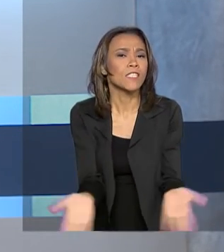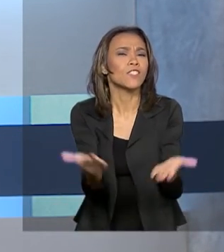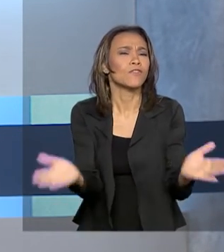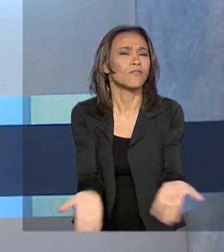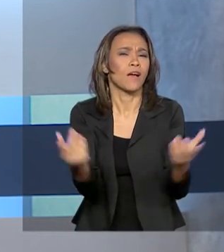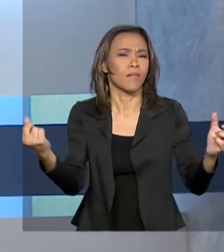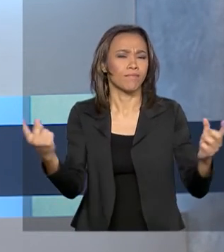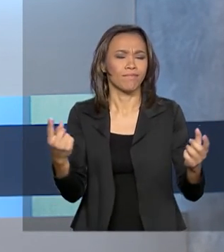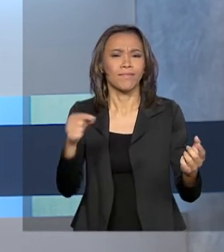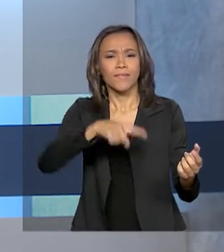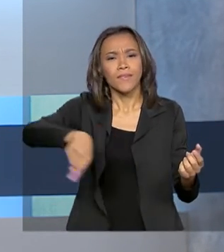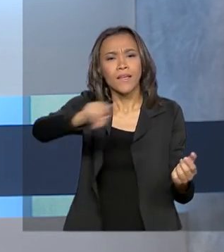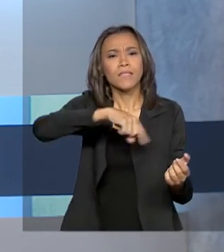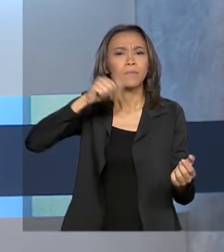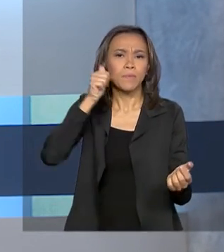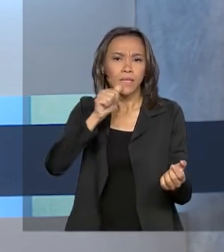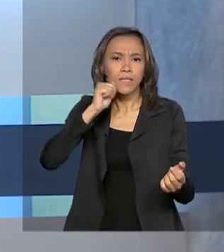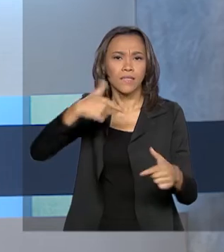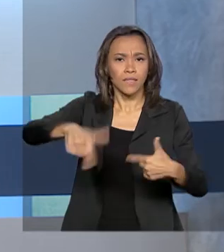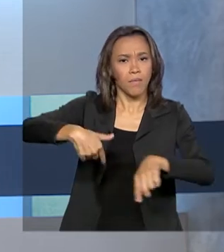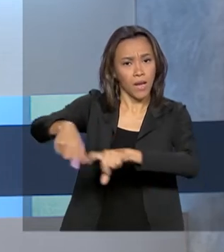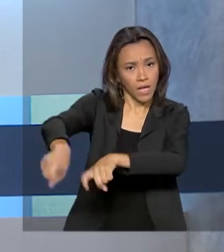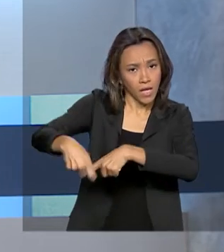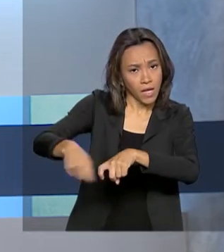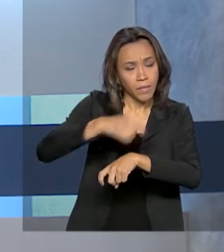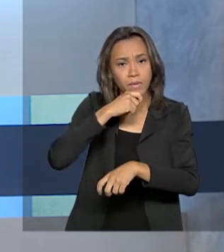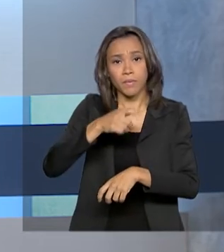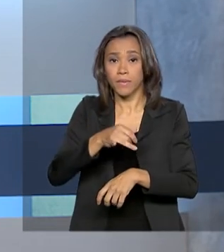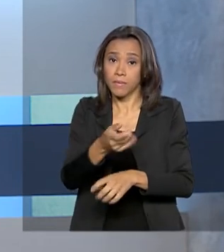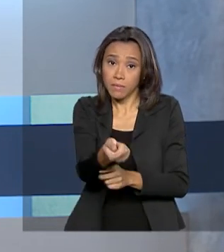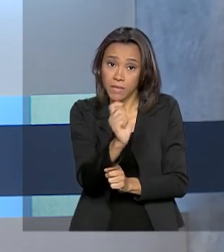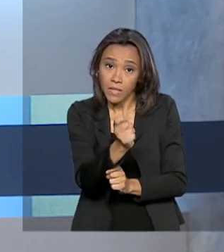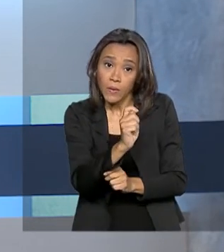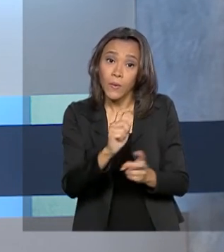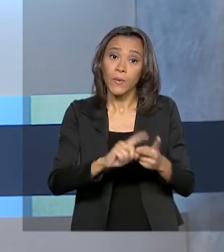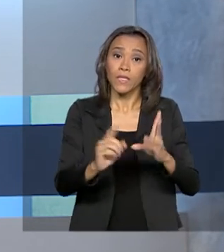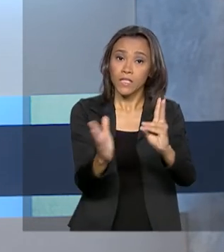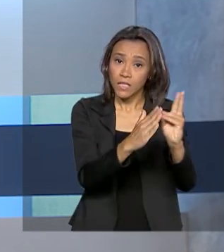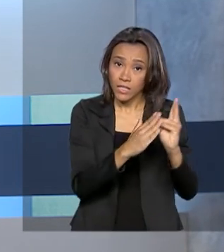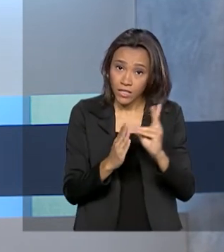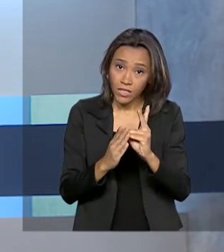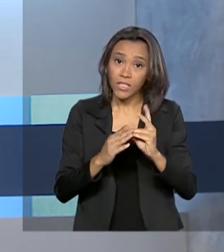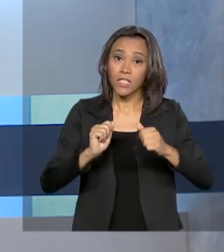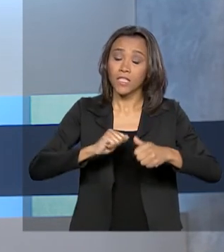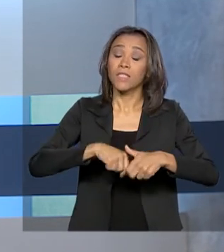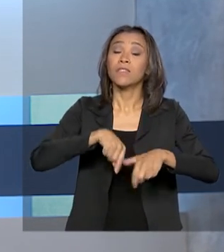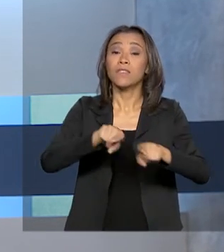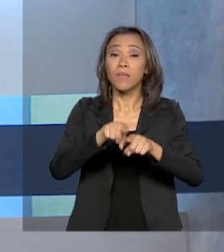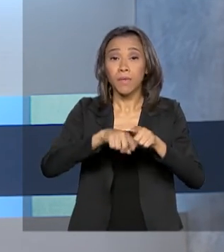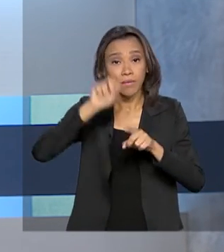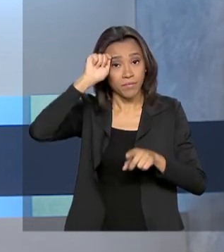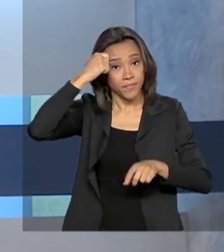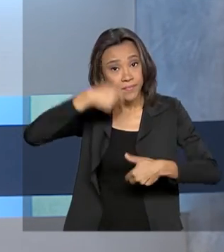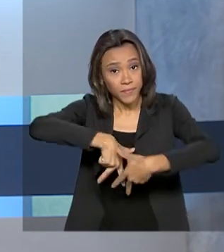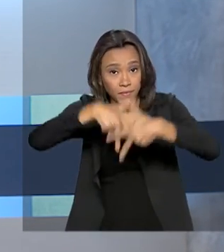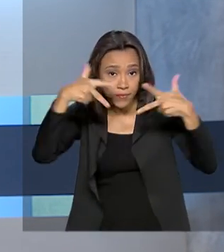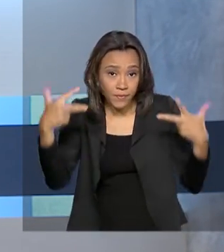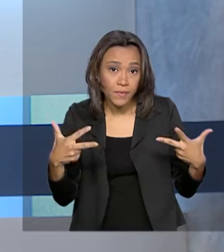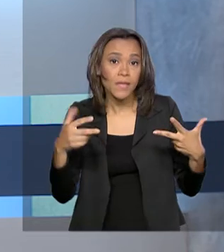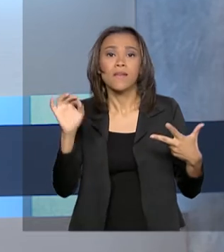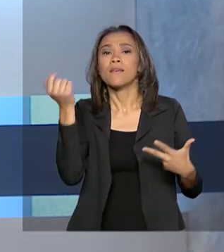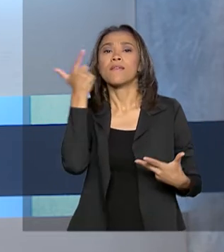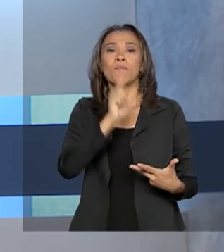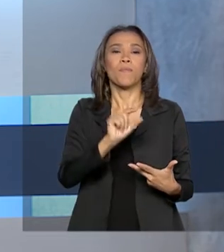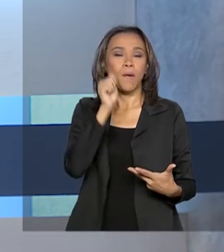aquelas lideradas no meio rural, como pescadoras, indígenas e afrodescendentes. O empreendimento ou mulher vencedora